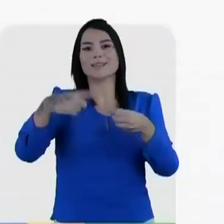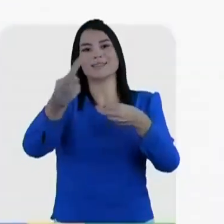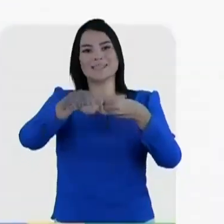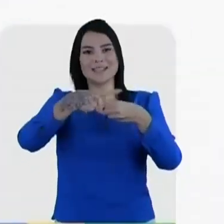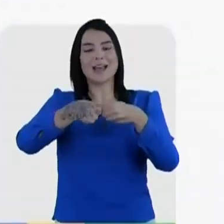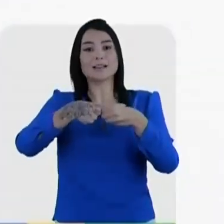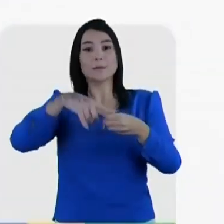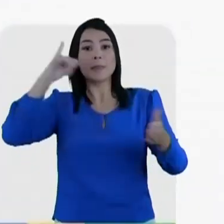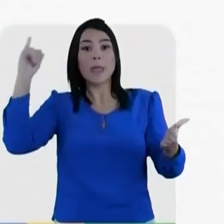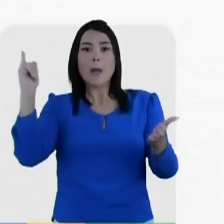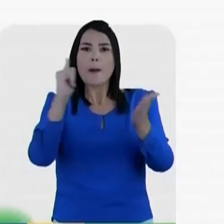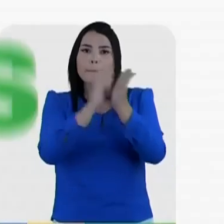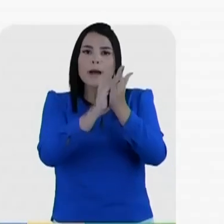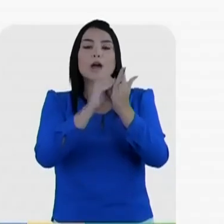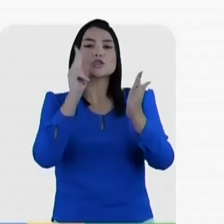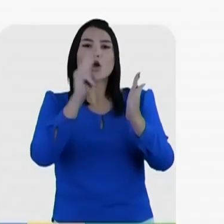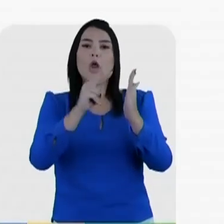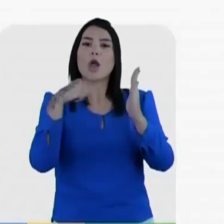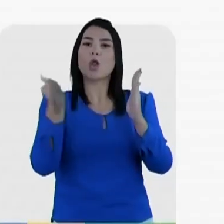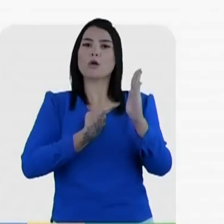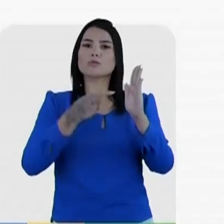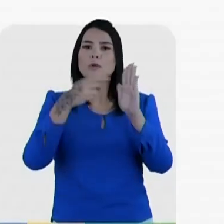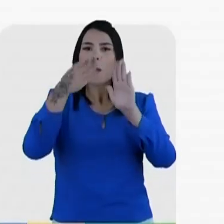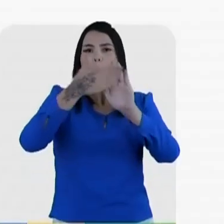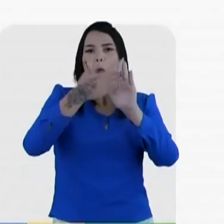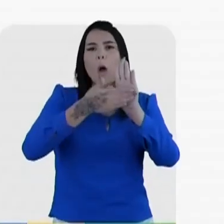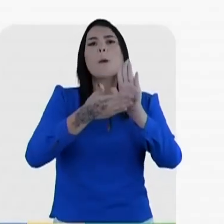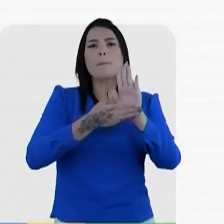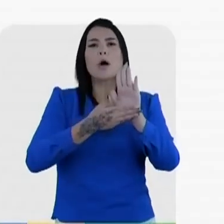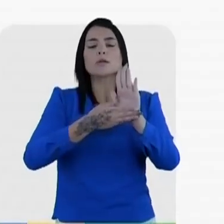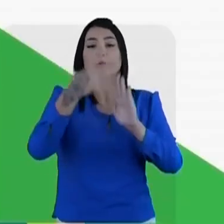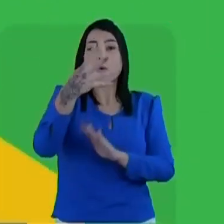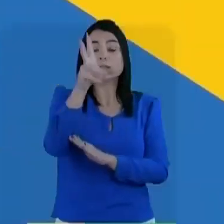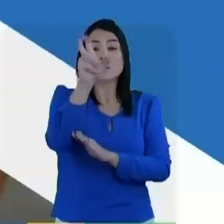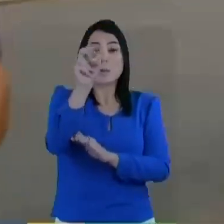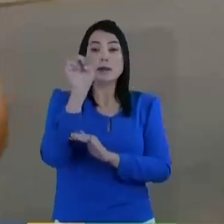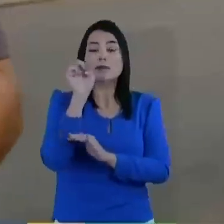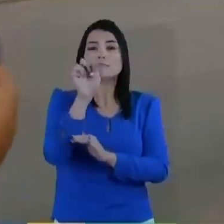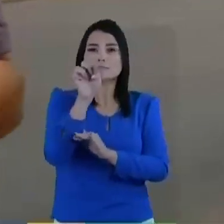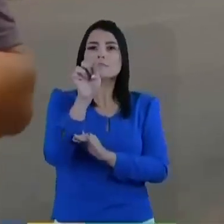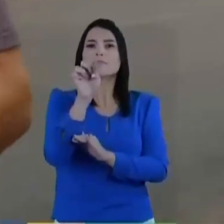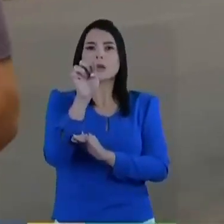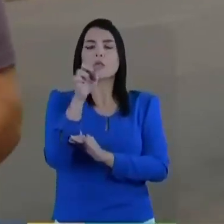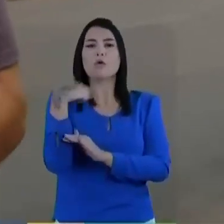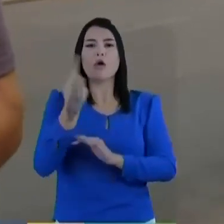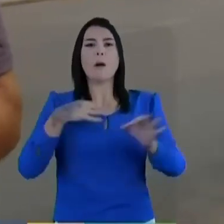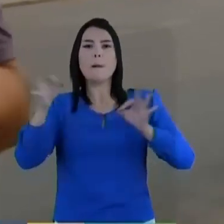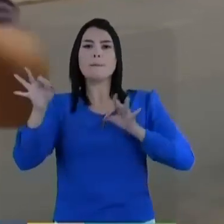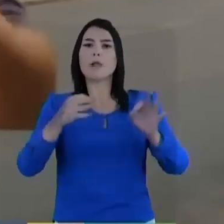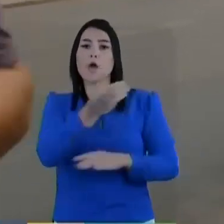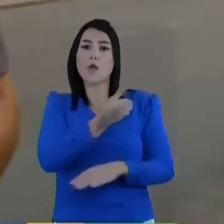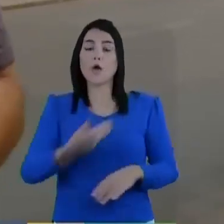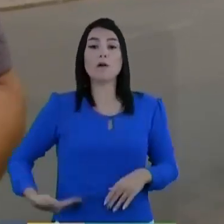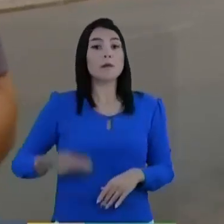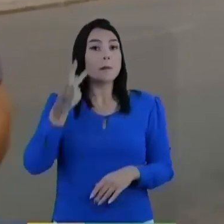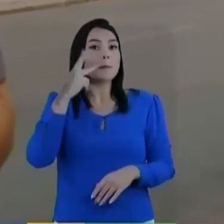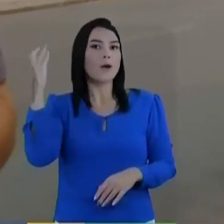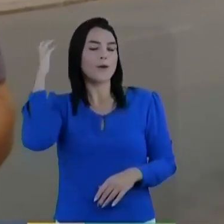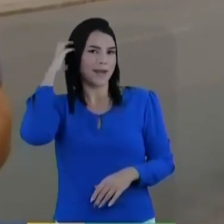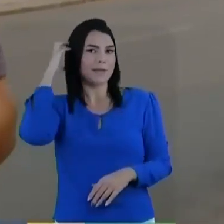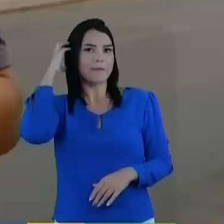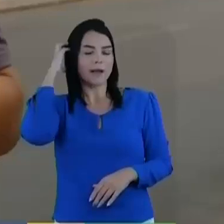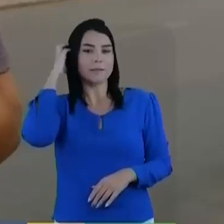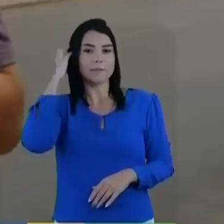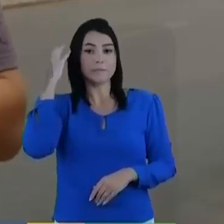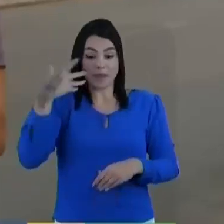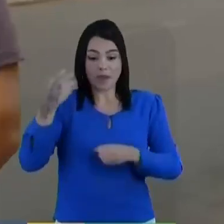conheça as mais de 450 propostas que temos para Cuiabá. Nesse ano, você aqui em Cuiabá tem uma decisão importante a se